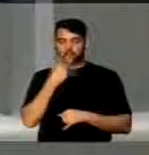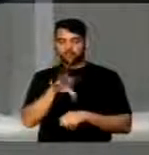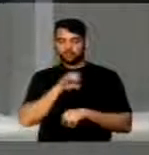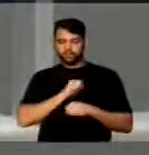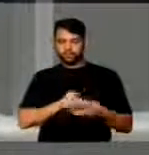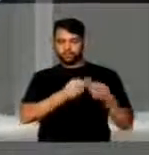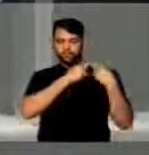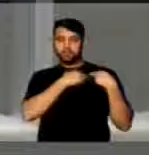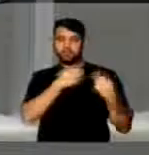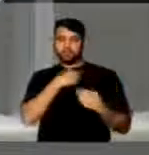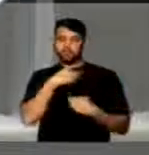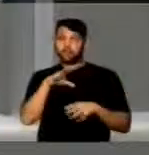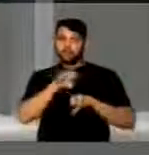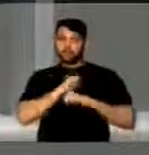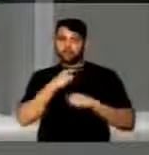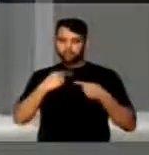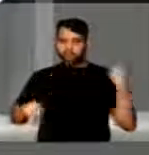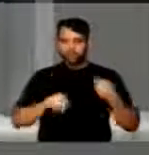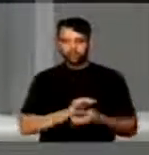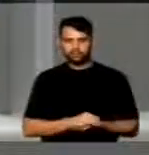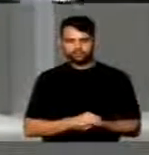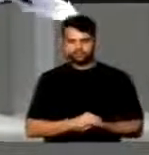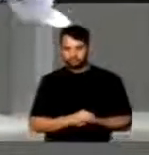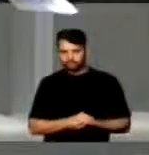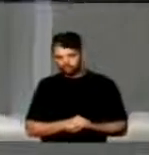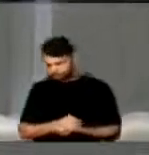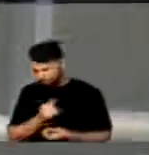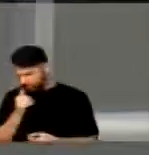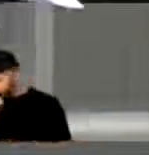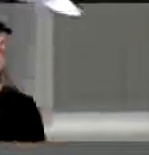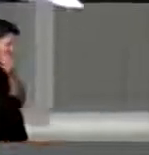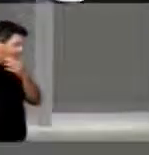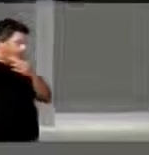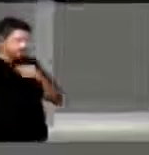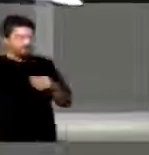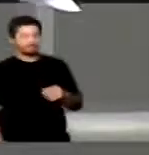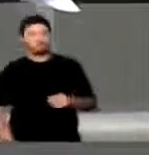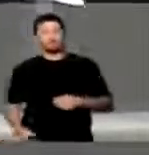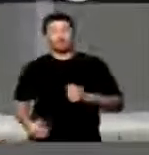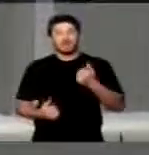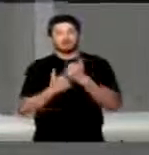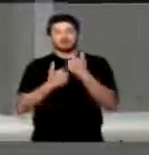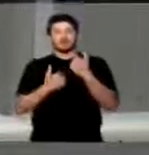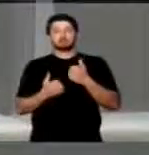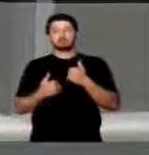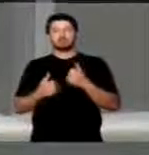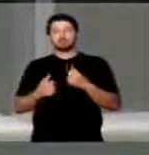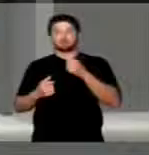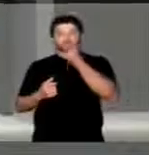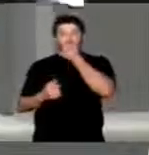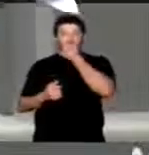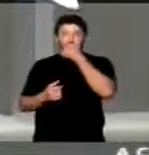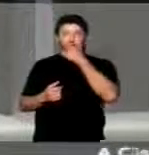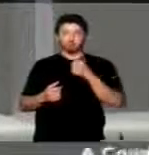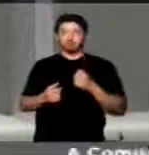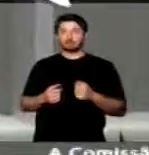responsável. É a atitude contra o povo mais pobre desse país. Assessor de Eduardo Cunha, nomeado chefe do gabinete, etc.